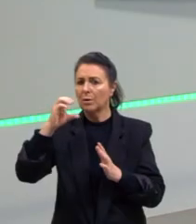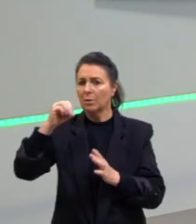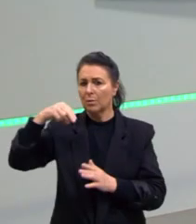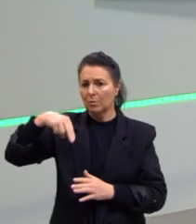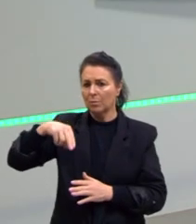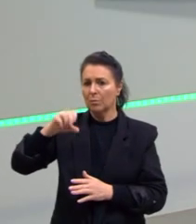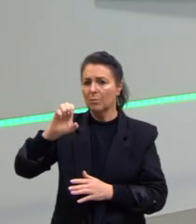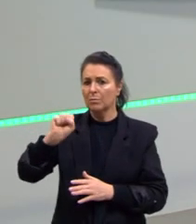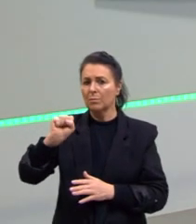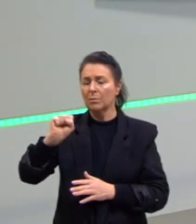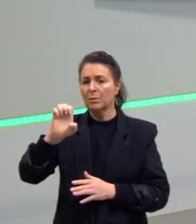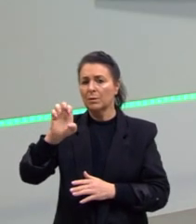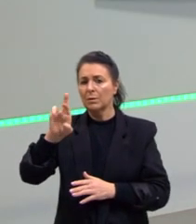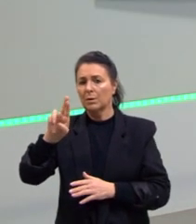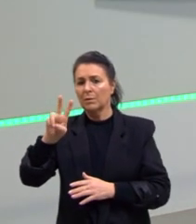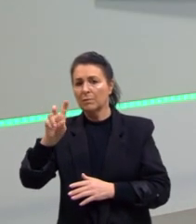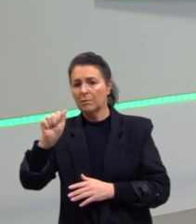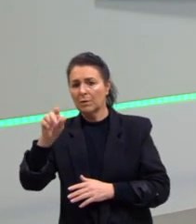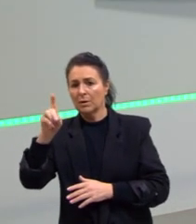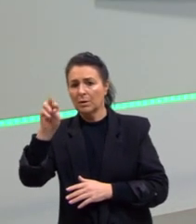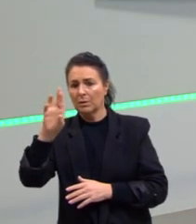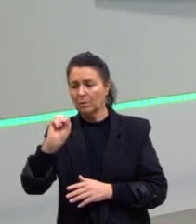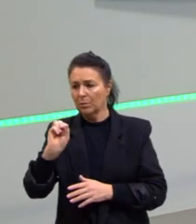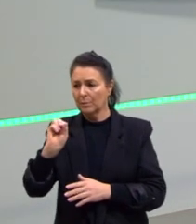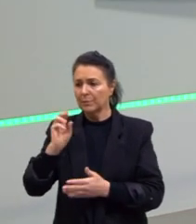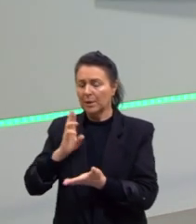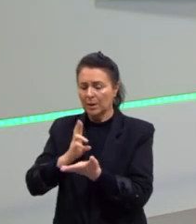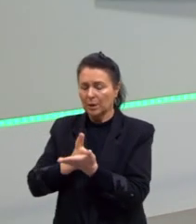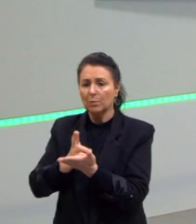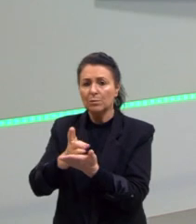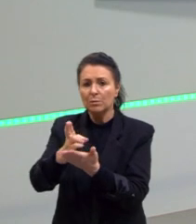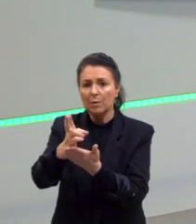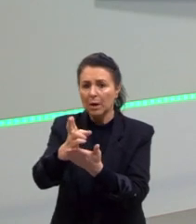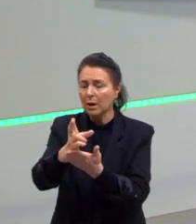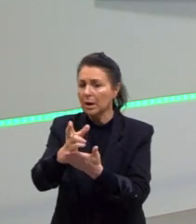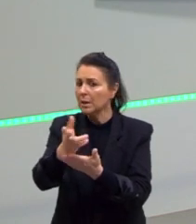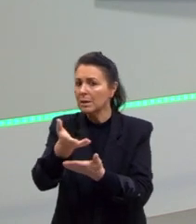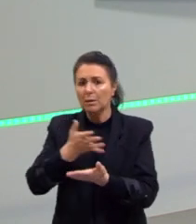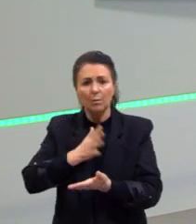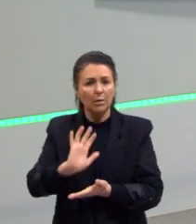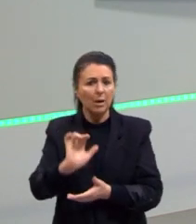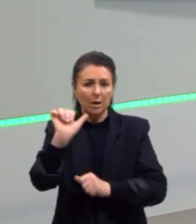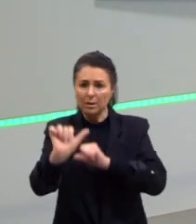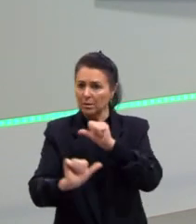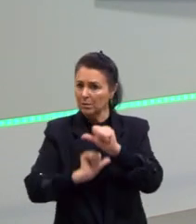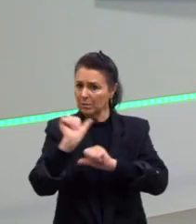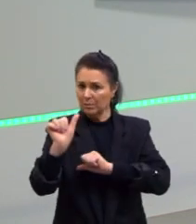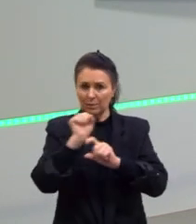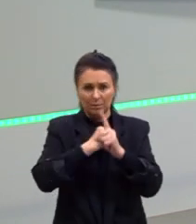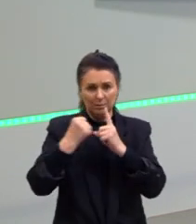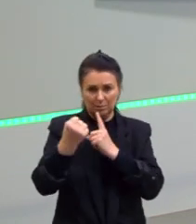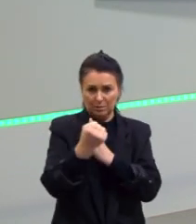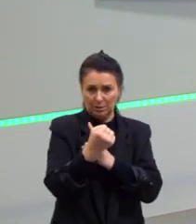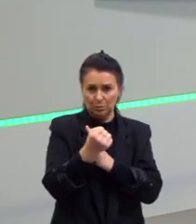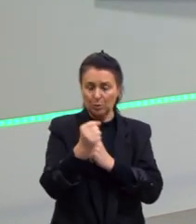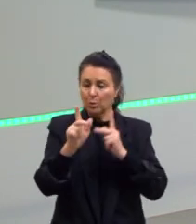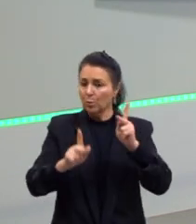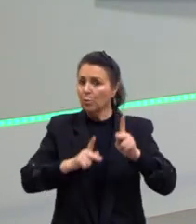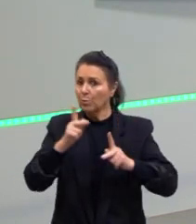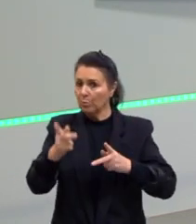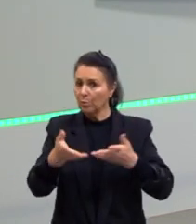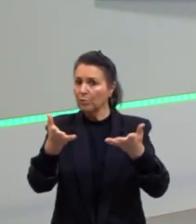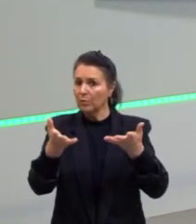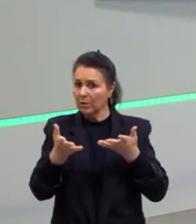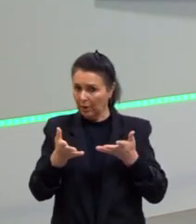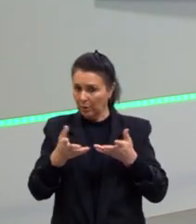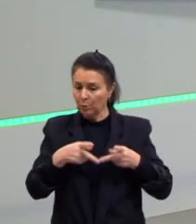como estão. Então, ele não quer que a sociedade se transforme. E o povo cria mais direitos, então, os plebeus.